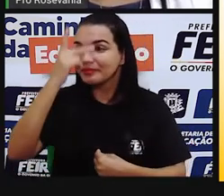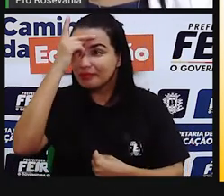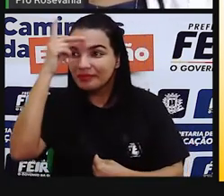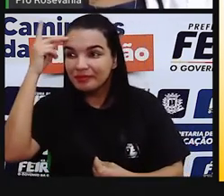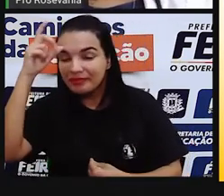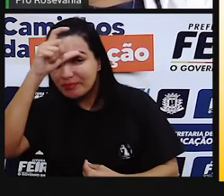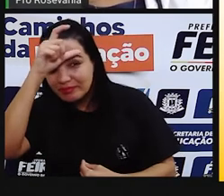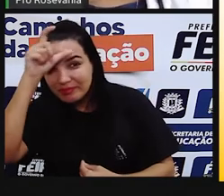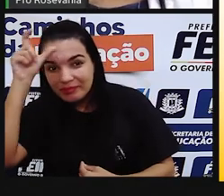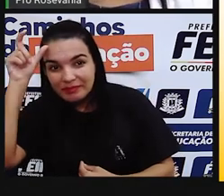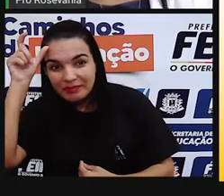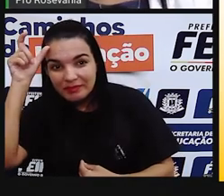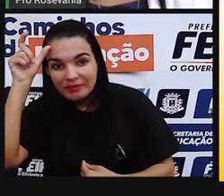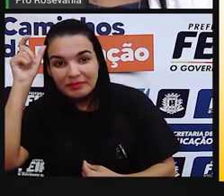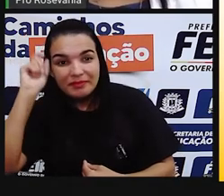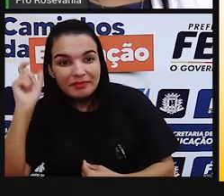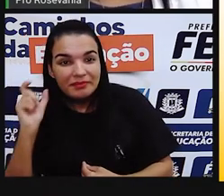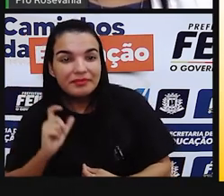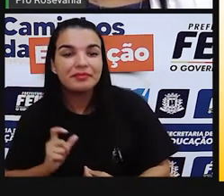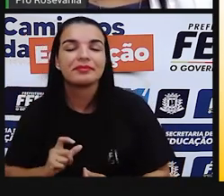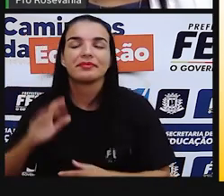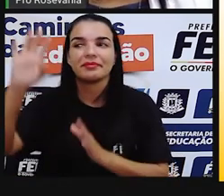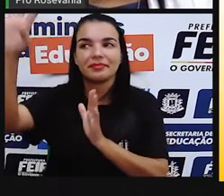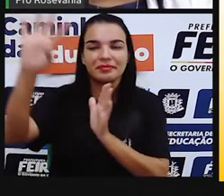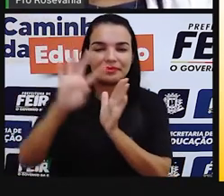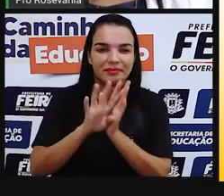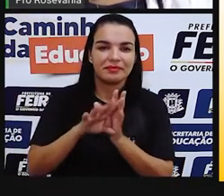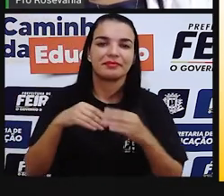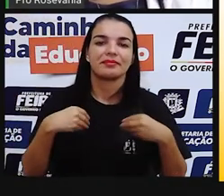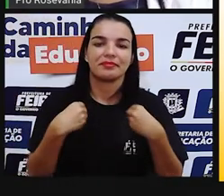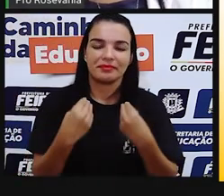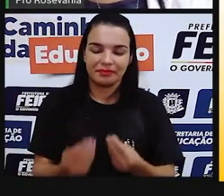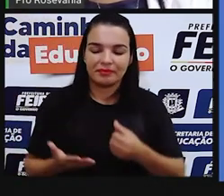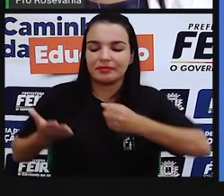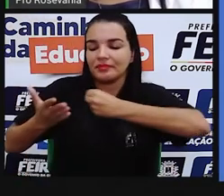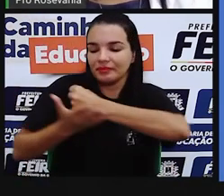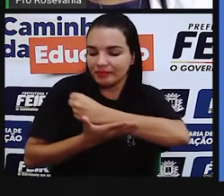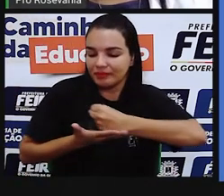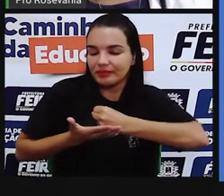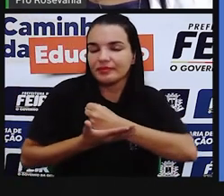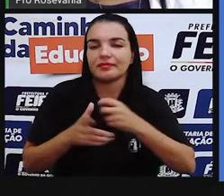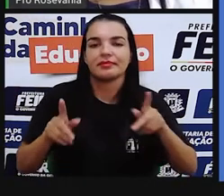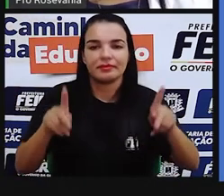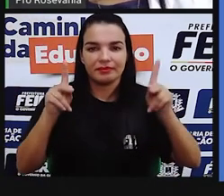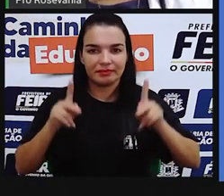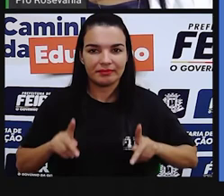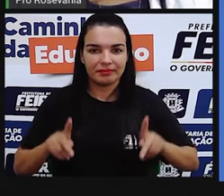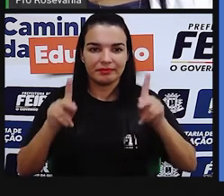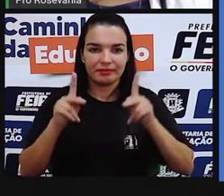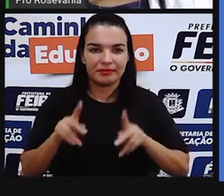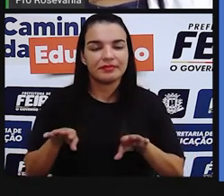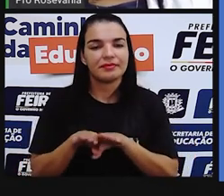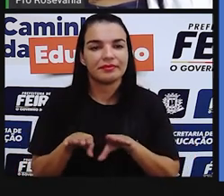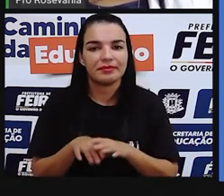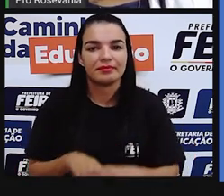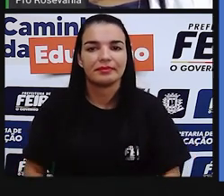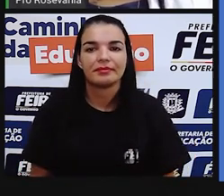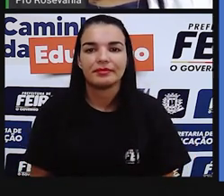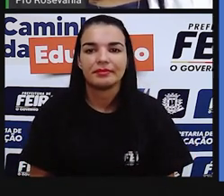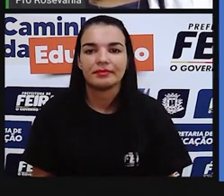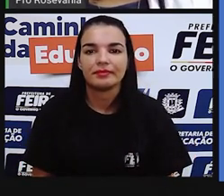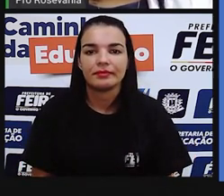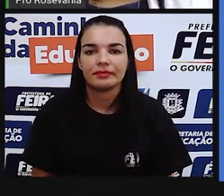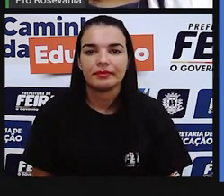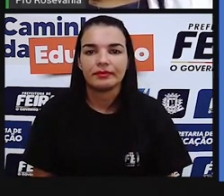alimentos, né? E gente ficar exatamente como era a gente. Então, aqui, falando um pouco, né? Sobre essa viagem,